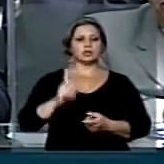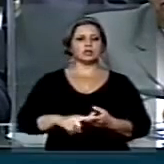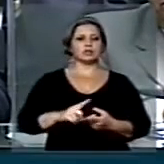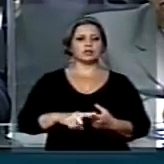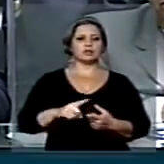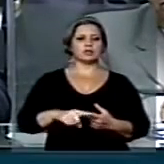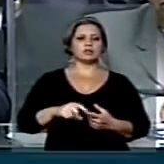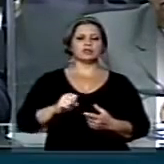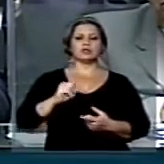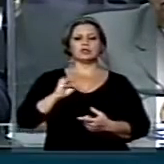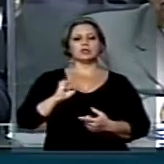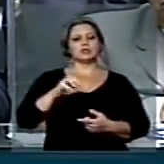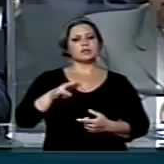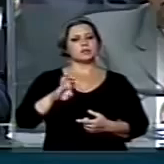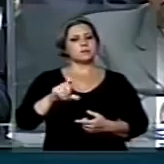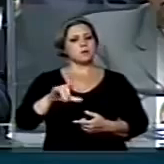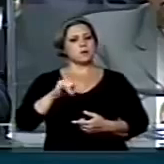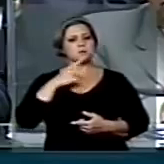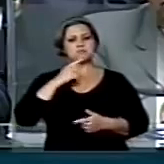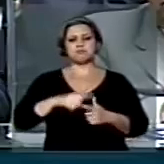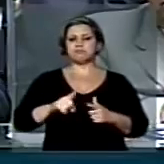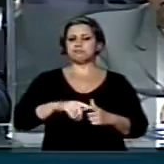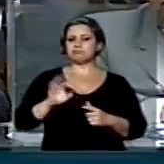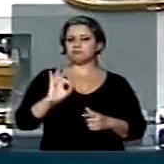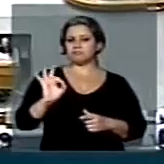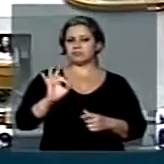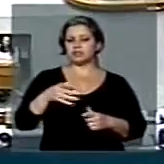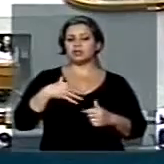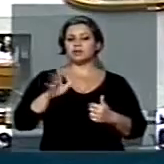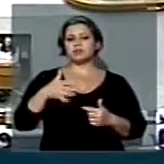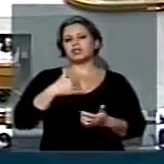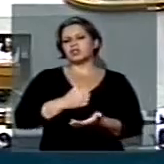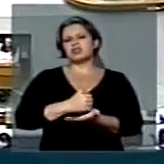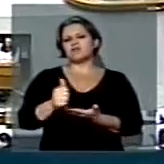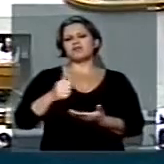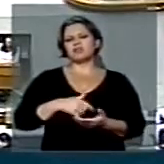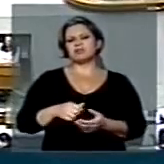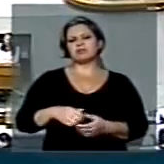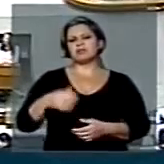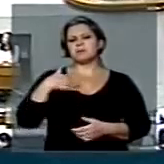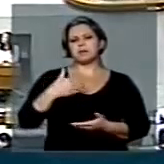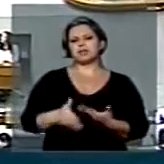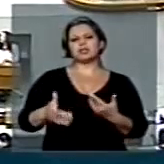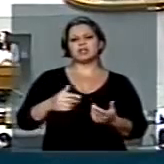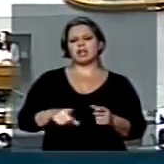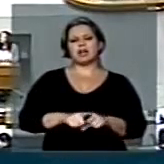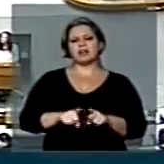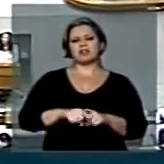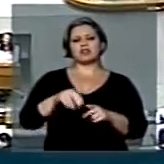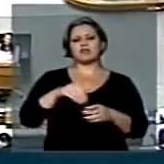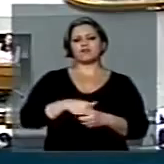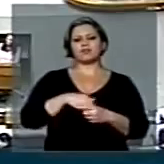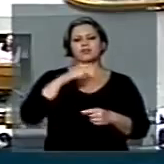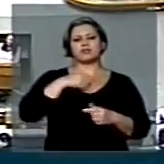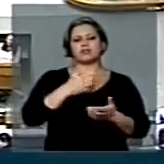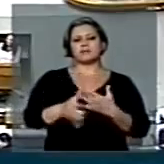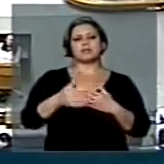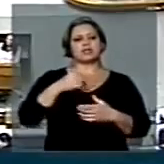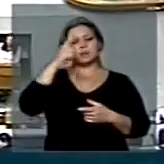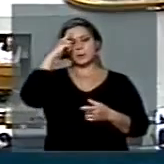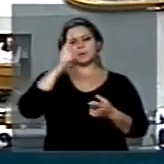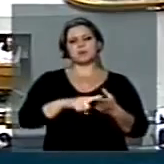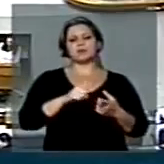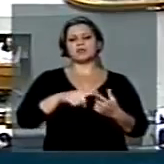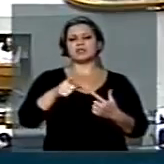voto simbólico, esse não é o problema. Nós fomos voto vencido no Colégio de Líderes. Nós achamos de uma insensibilidade